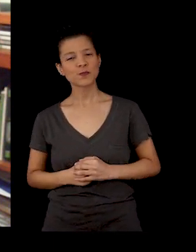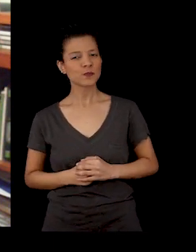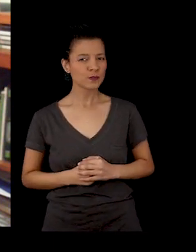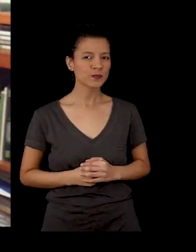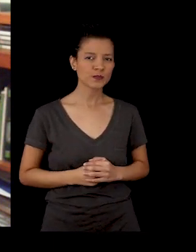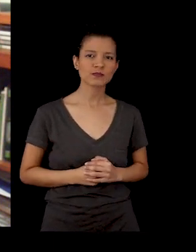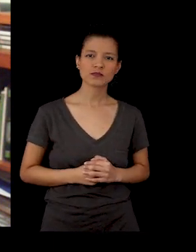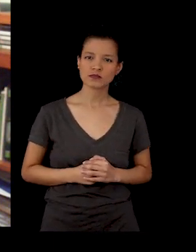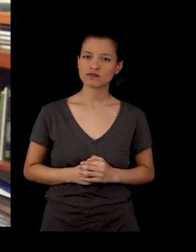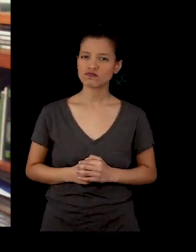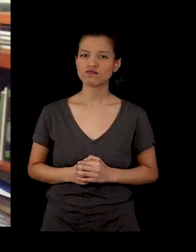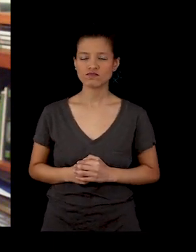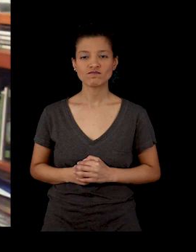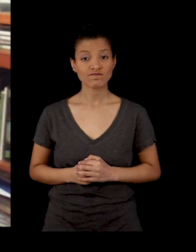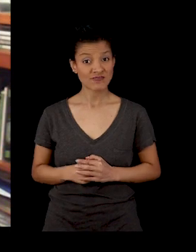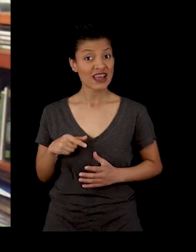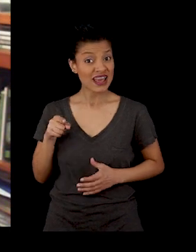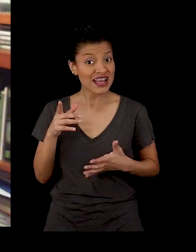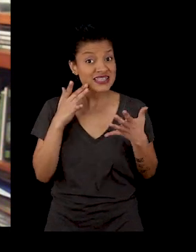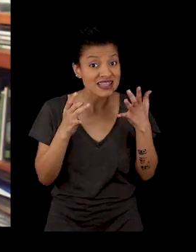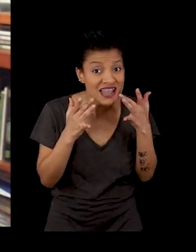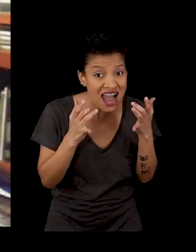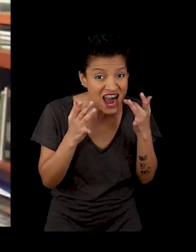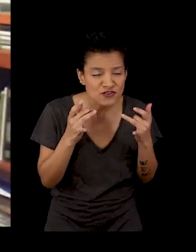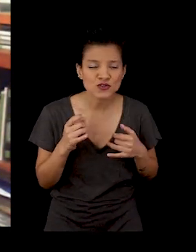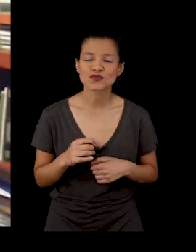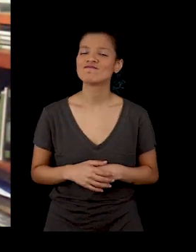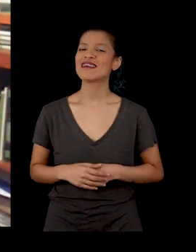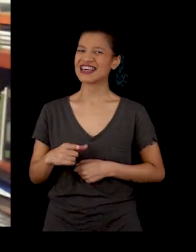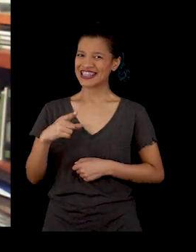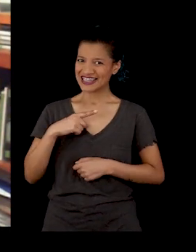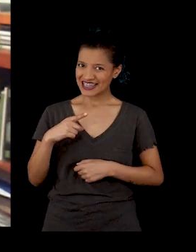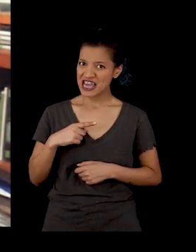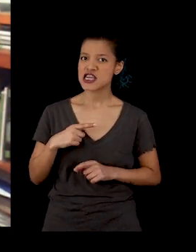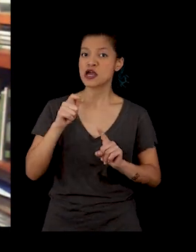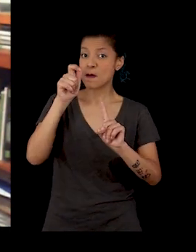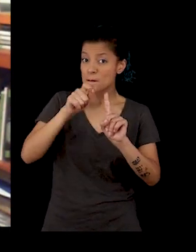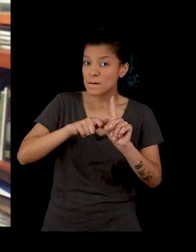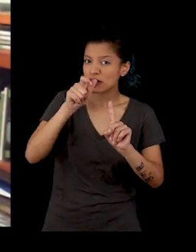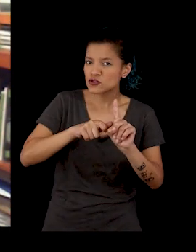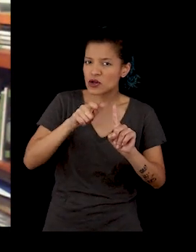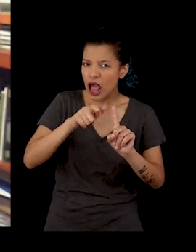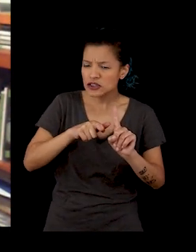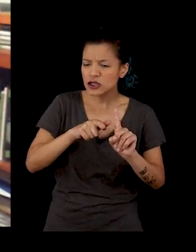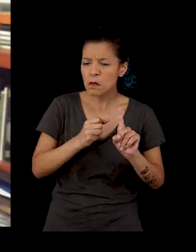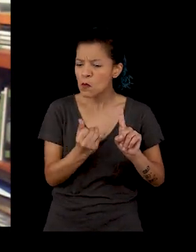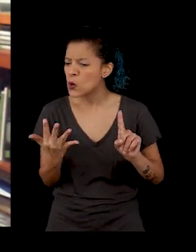Então, e é uma peça feita com muito poucos personagens,